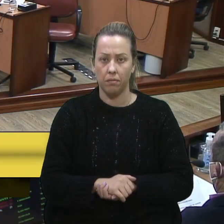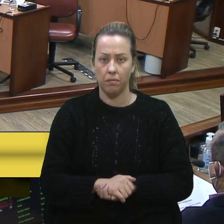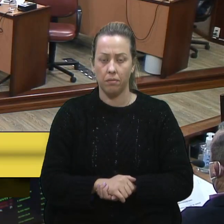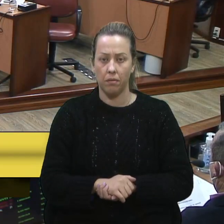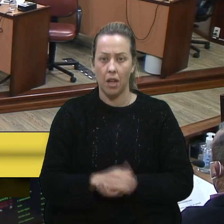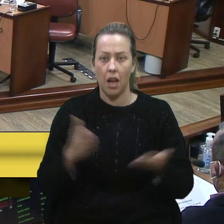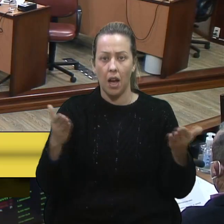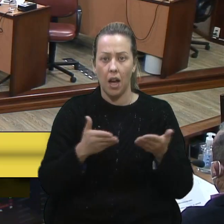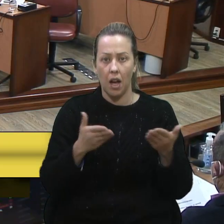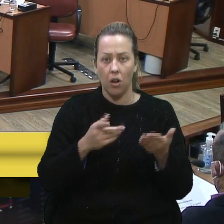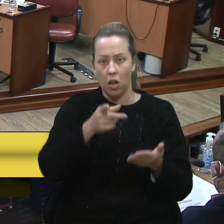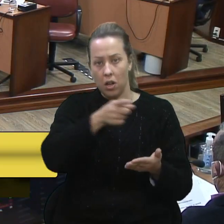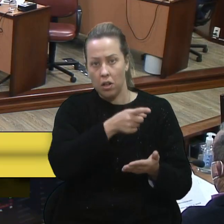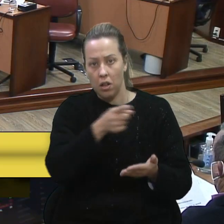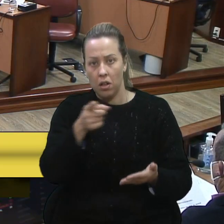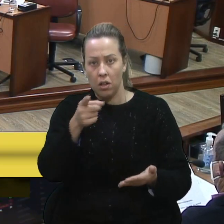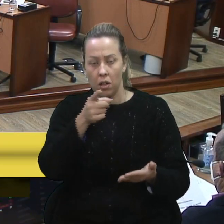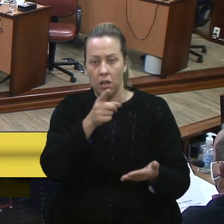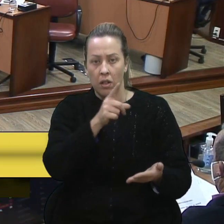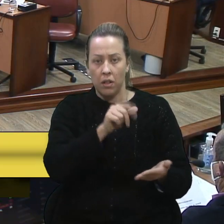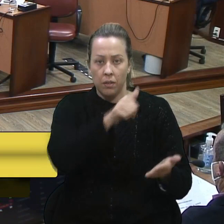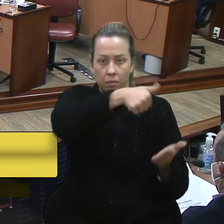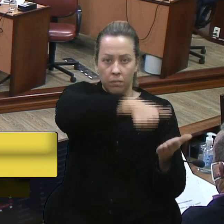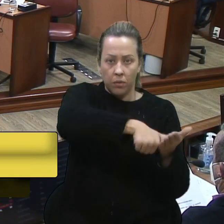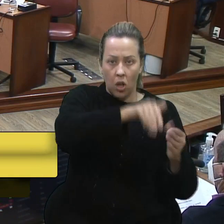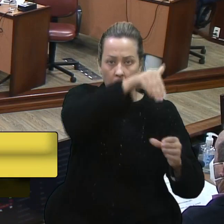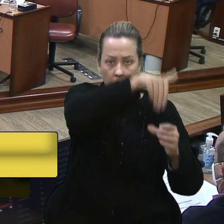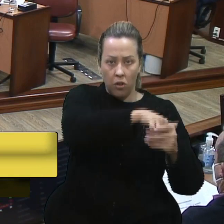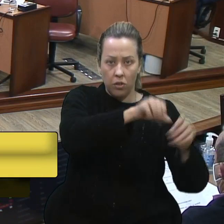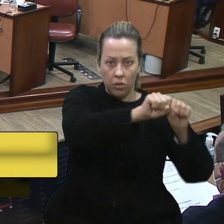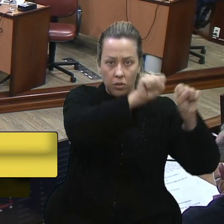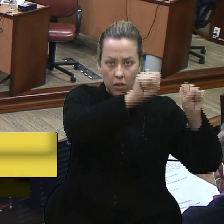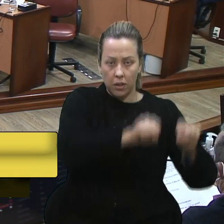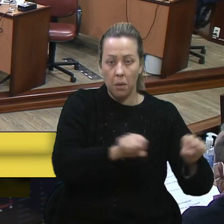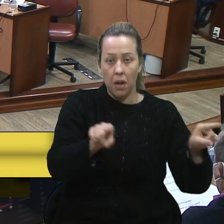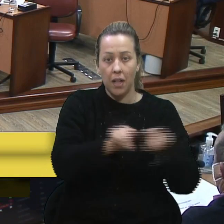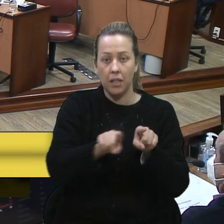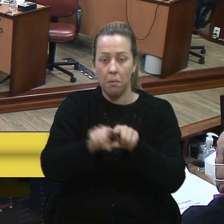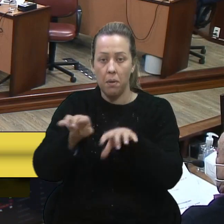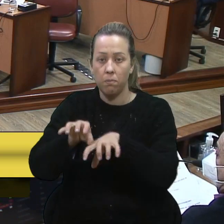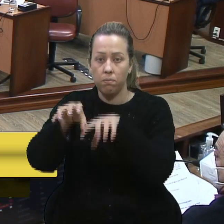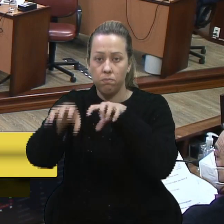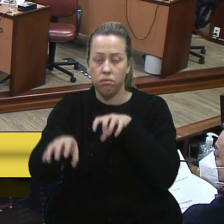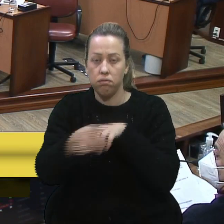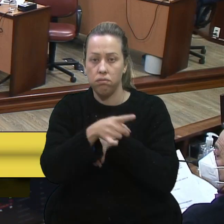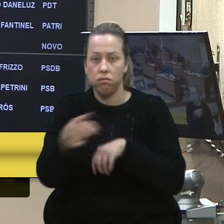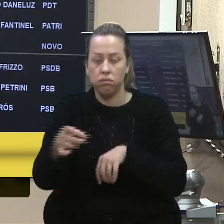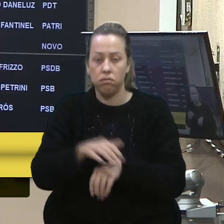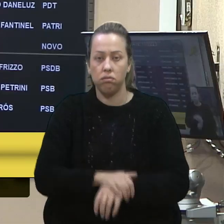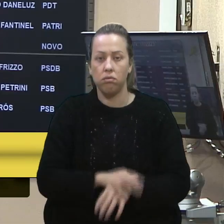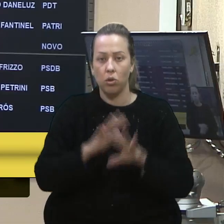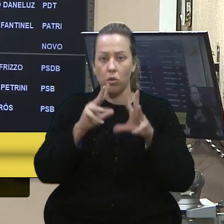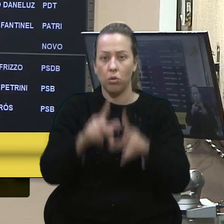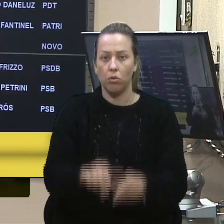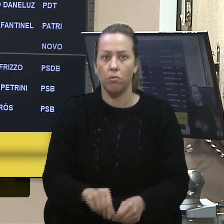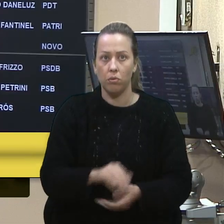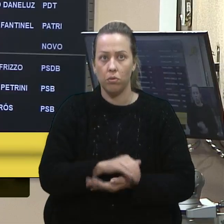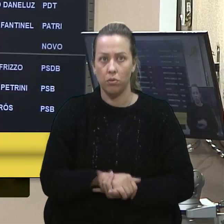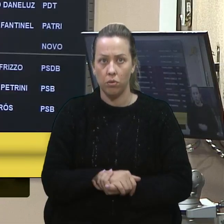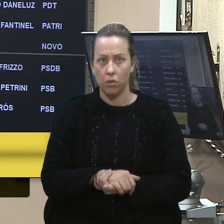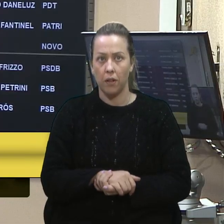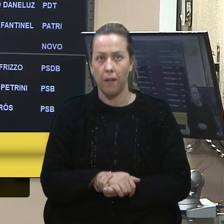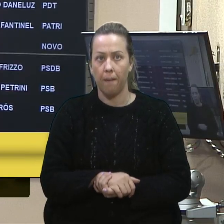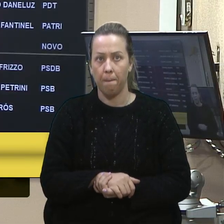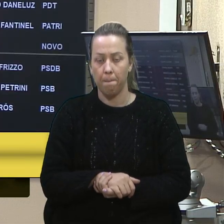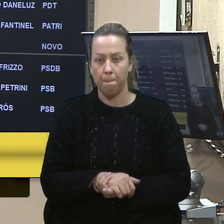Passamos ao registro dos votos no terminal eletrônico. Passamos ao registro dos votos do vereador que acompanha remotamente